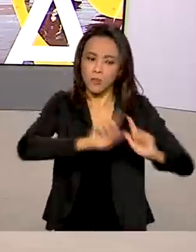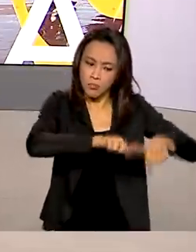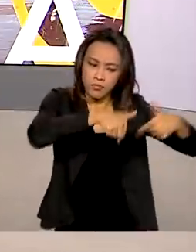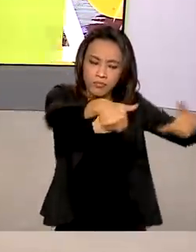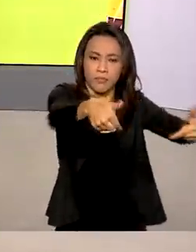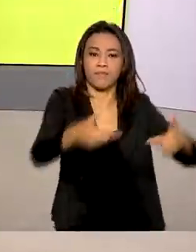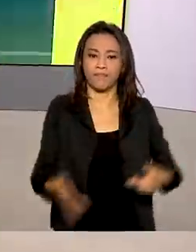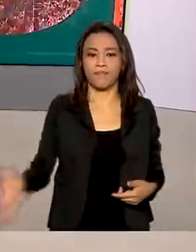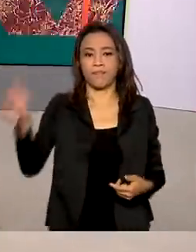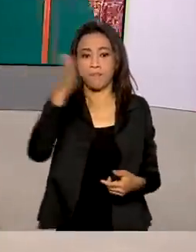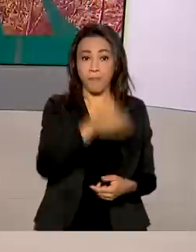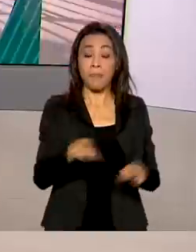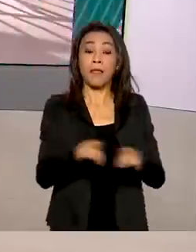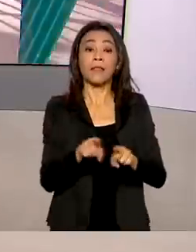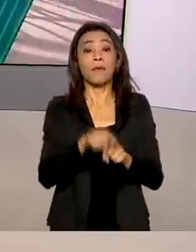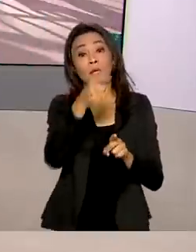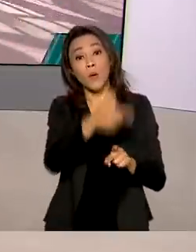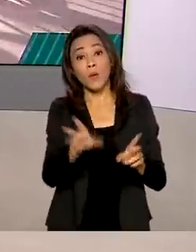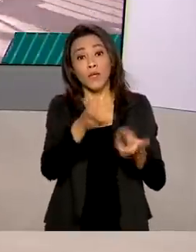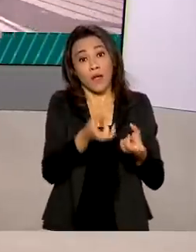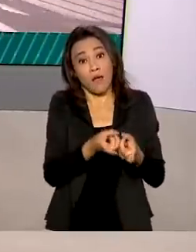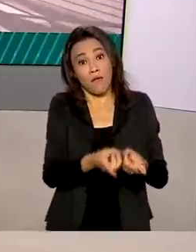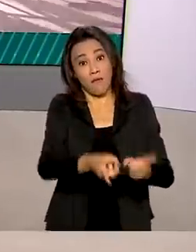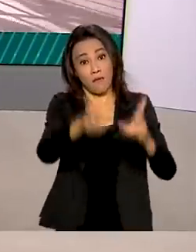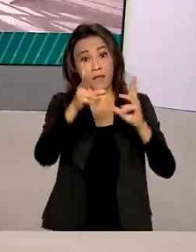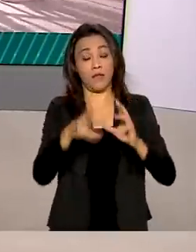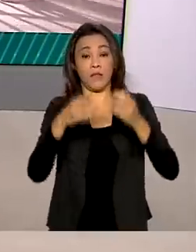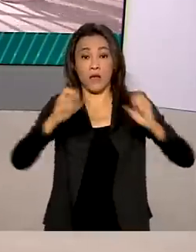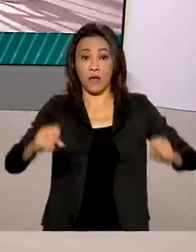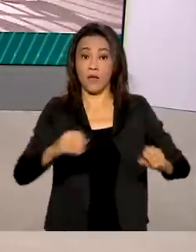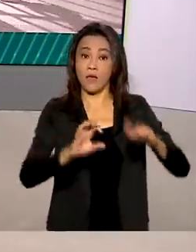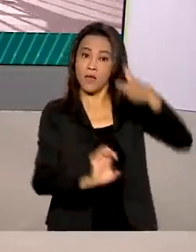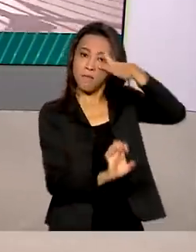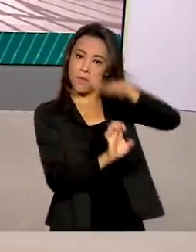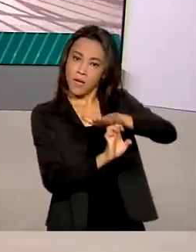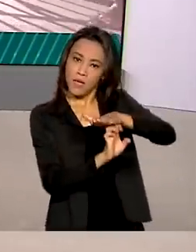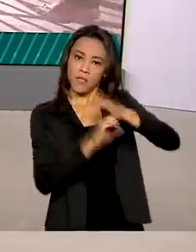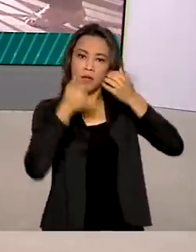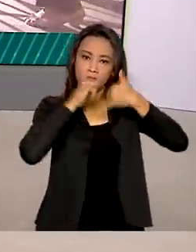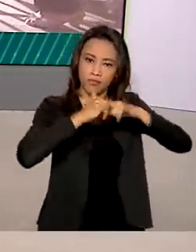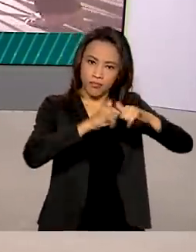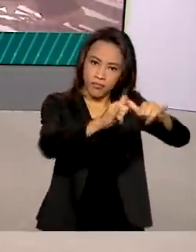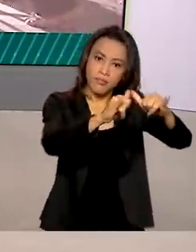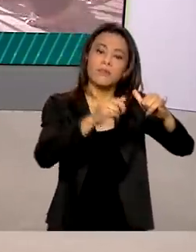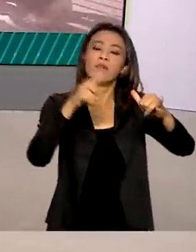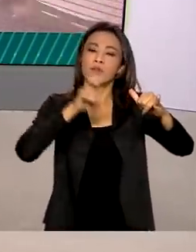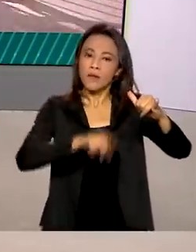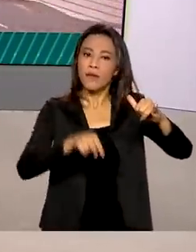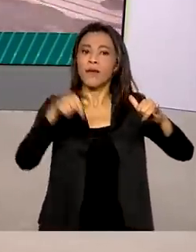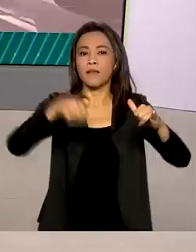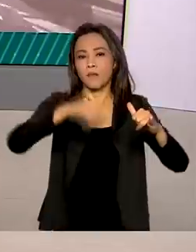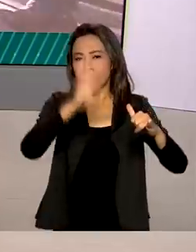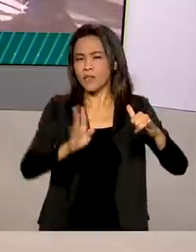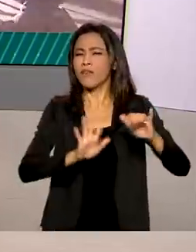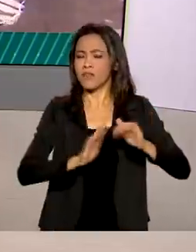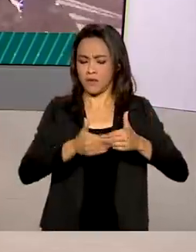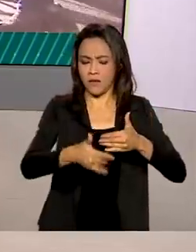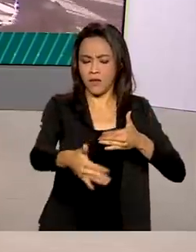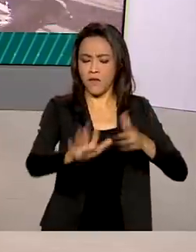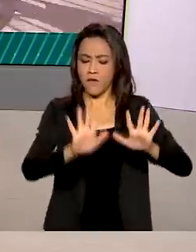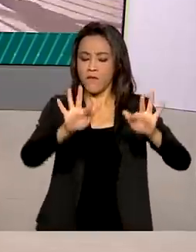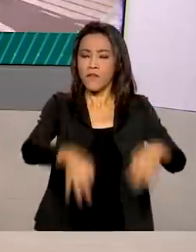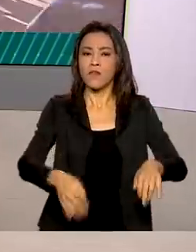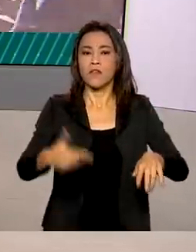A desestatização da Eletrobras é considerada o maior processo desse tipo realizado no Brasil e que deve ser finalizado em janeiro de